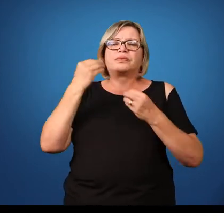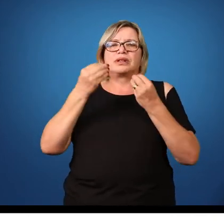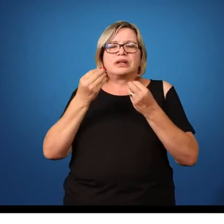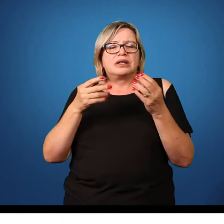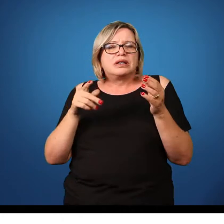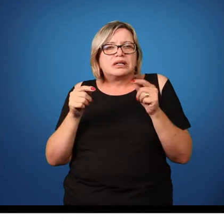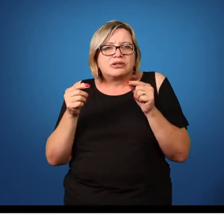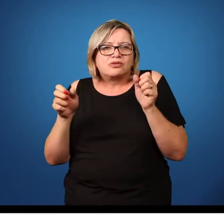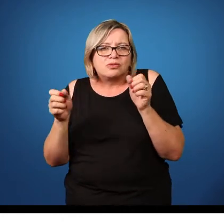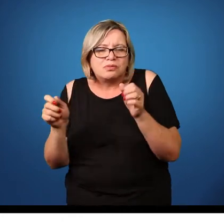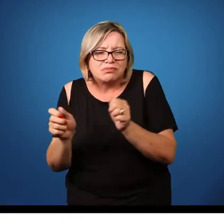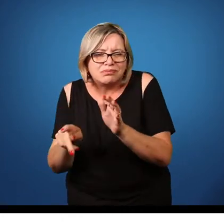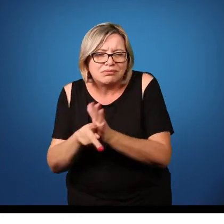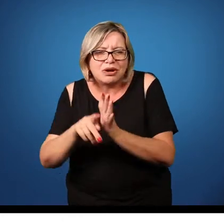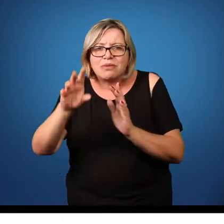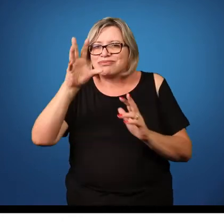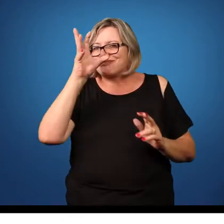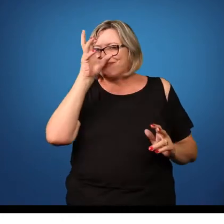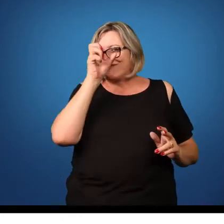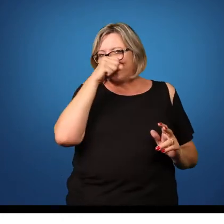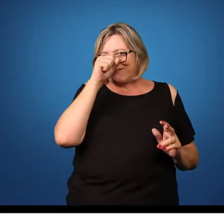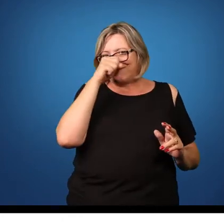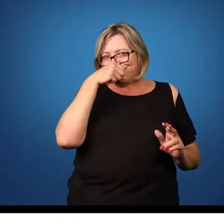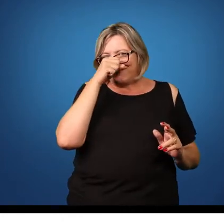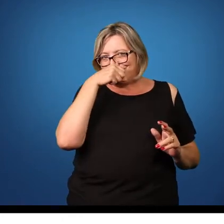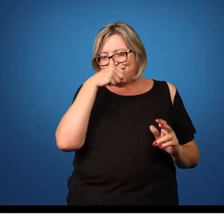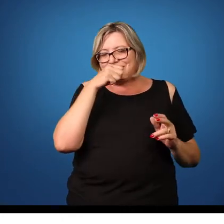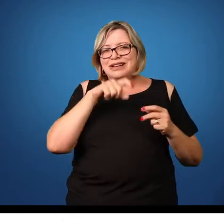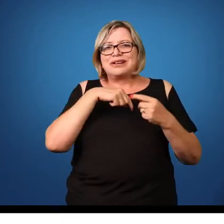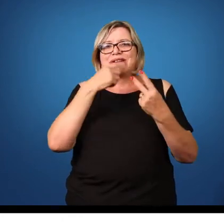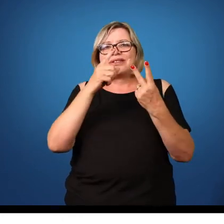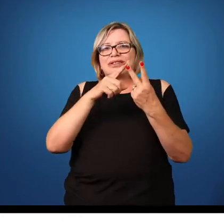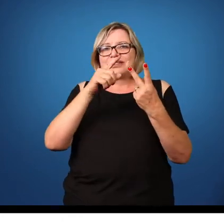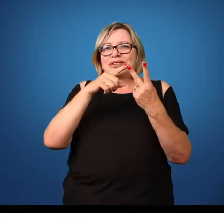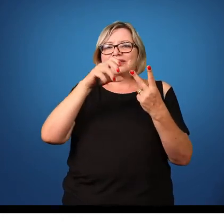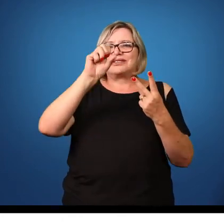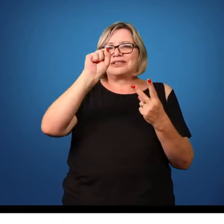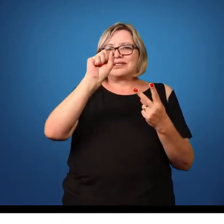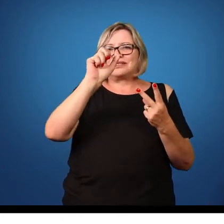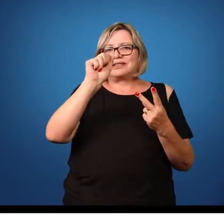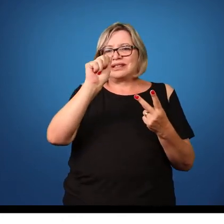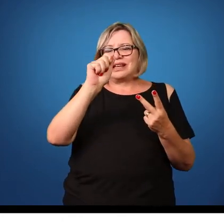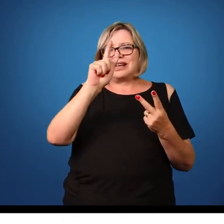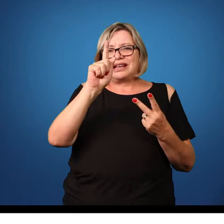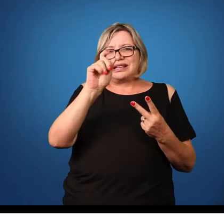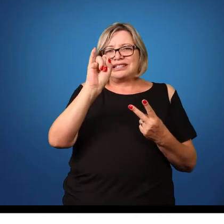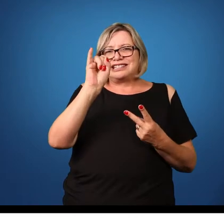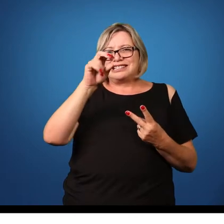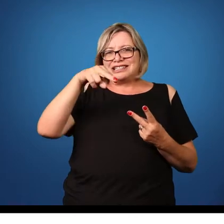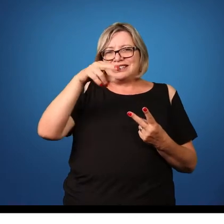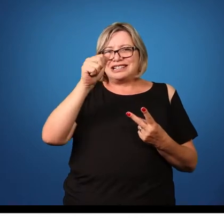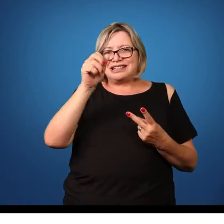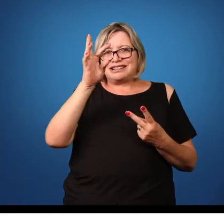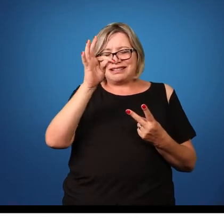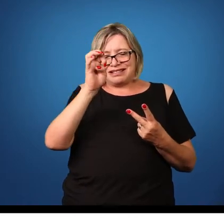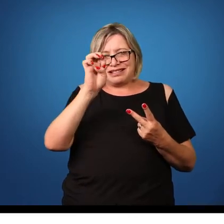suínos, com parasitas de suínos. Já a saginata está relacionada mais com o